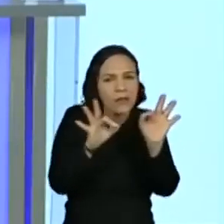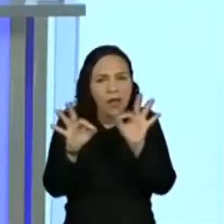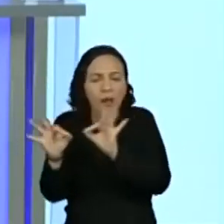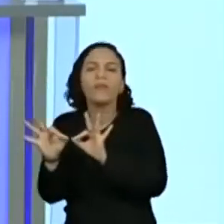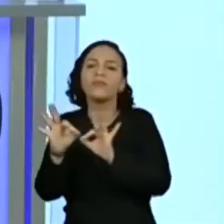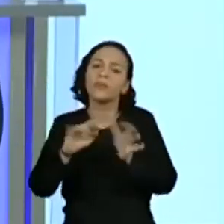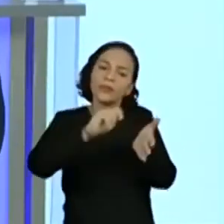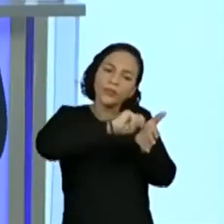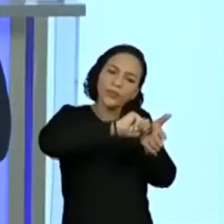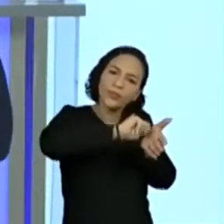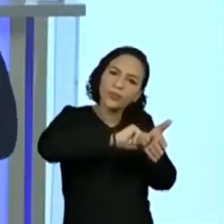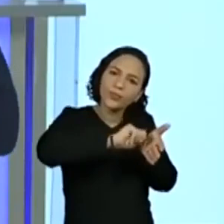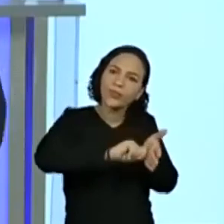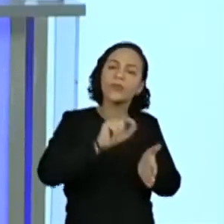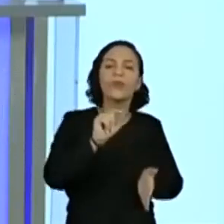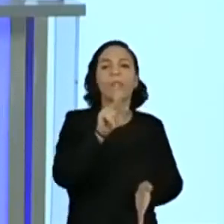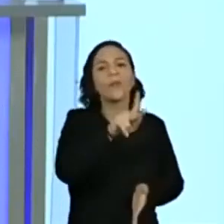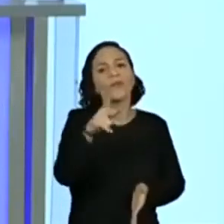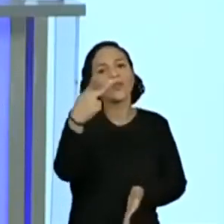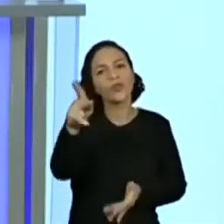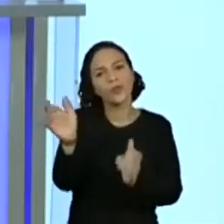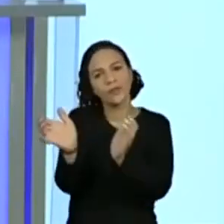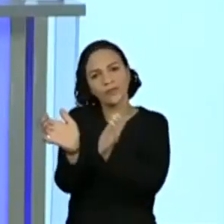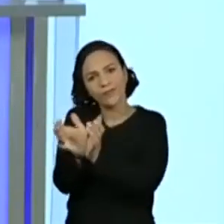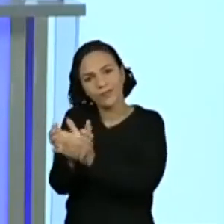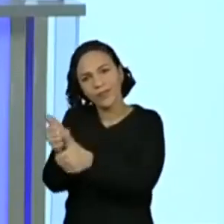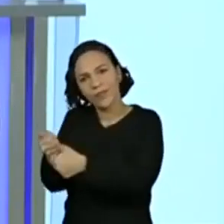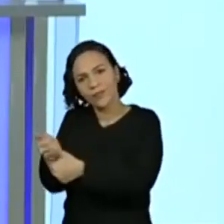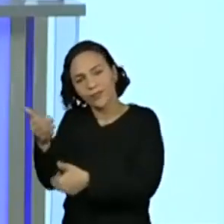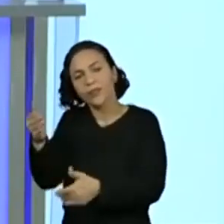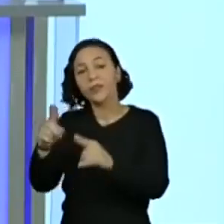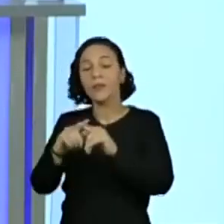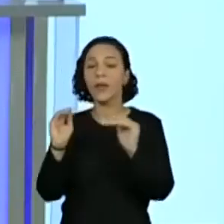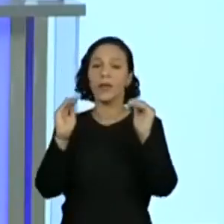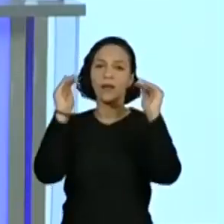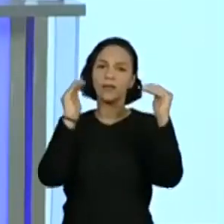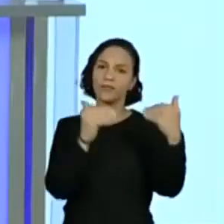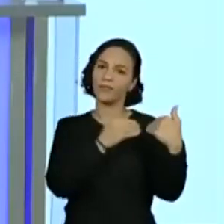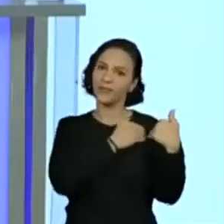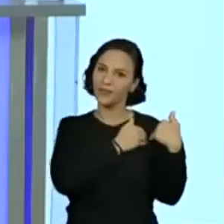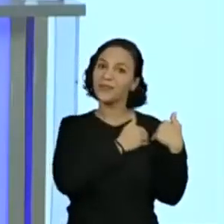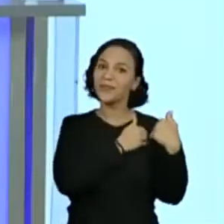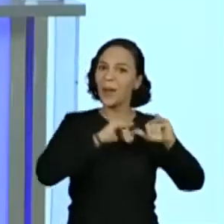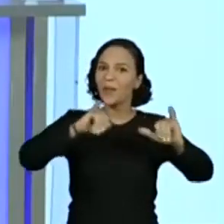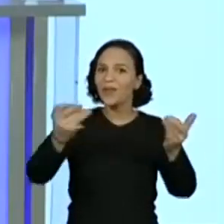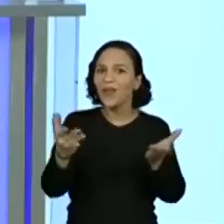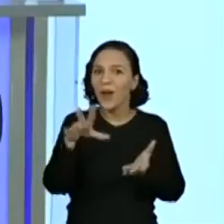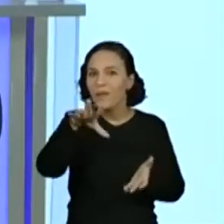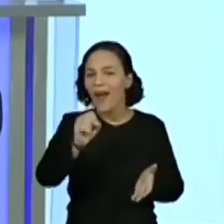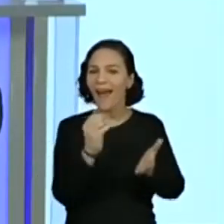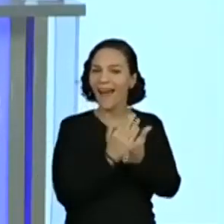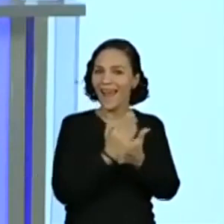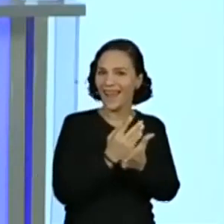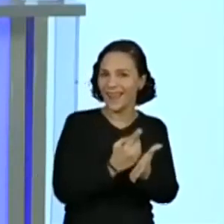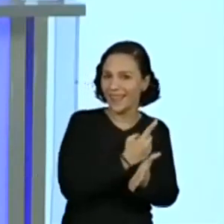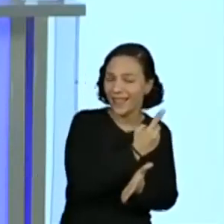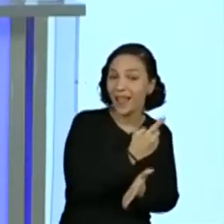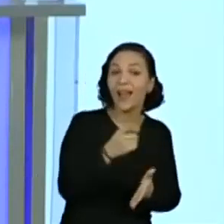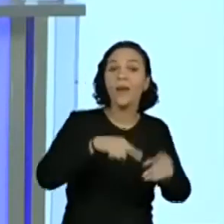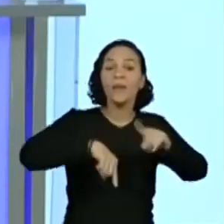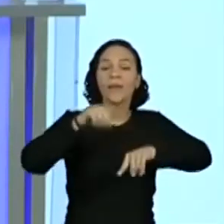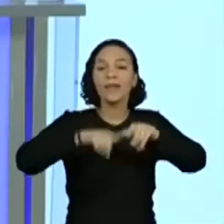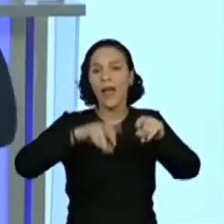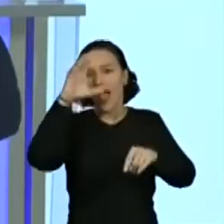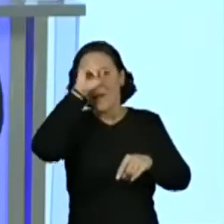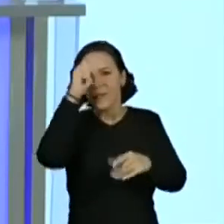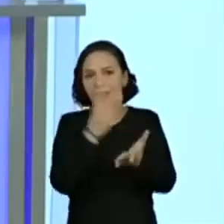registros, com o auxílio da professora de classe, com o auxílio dos responsáveis. Então, já separe o caderno, o material do Aprender Sempre,